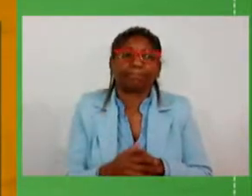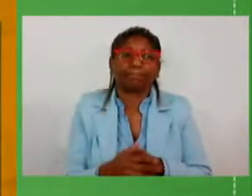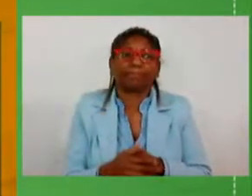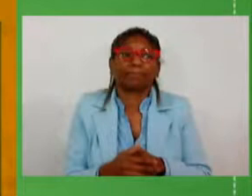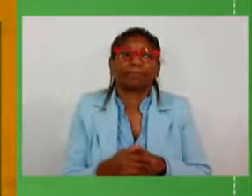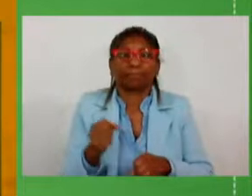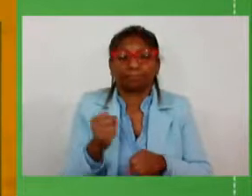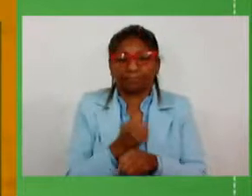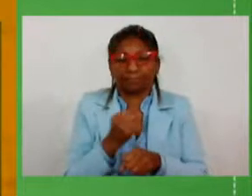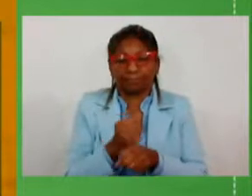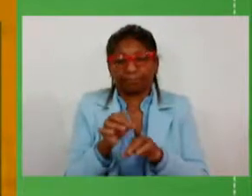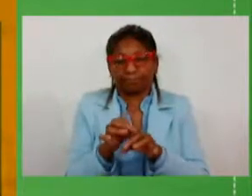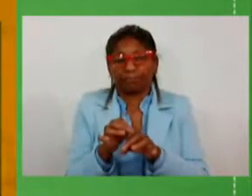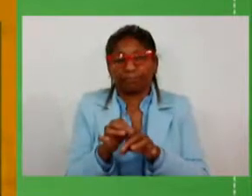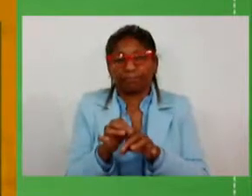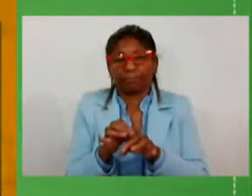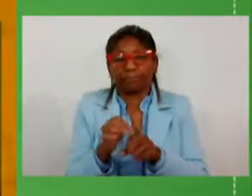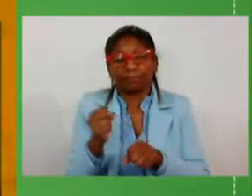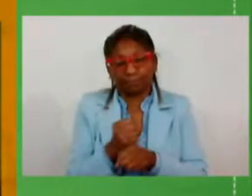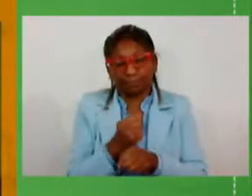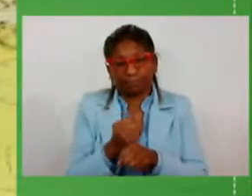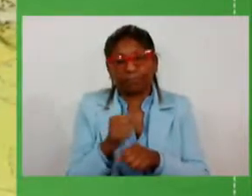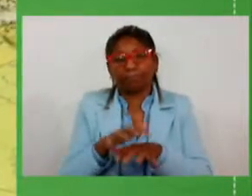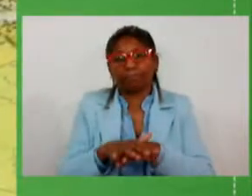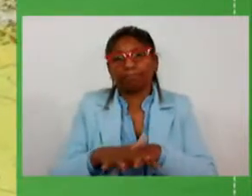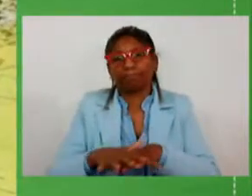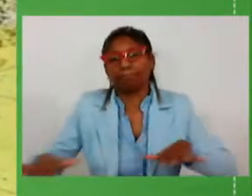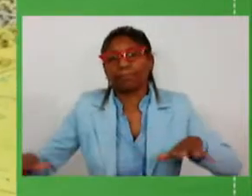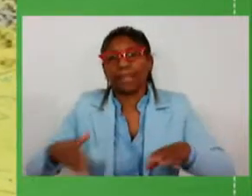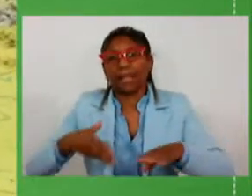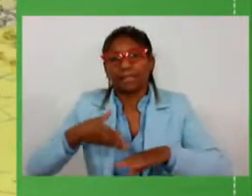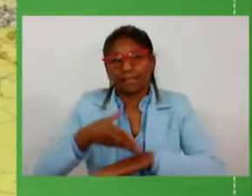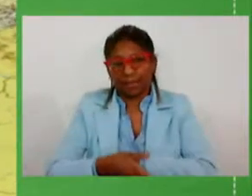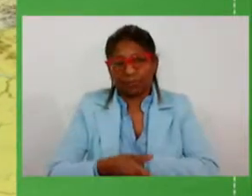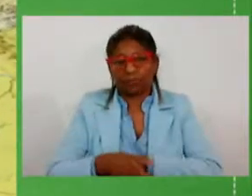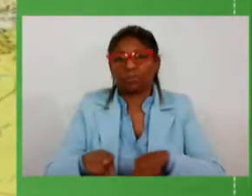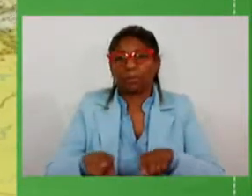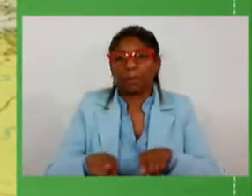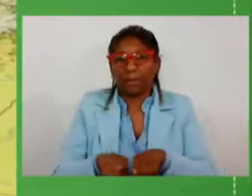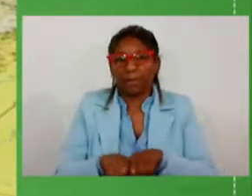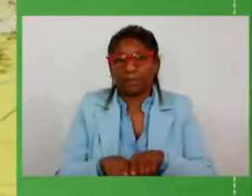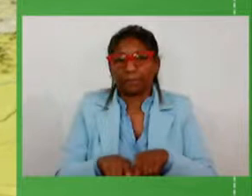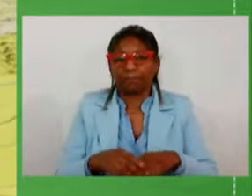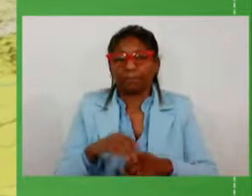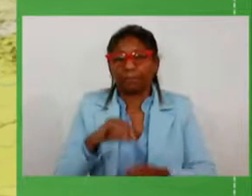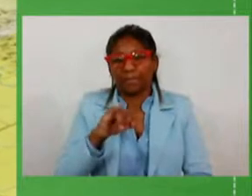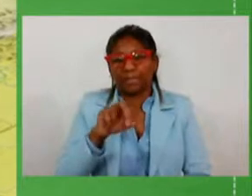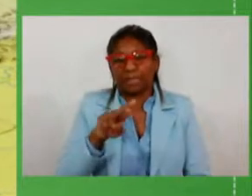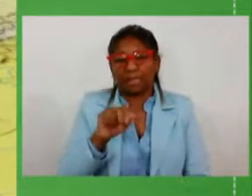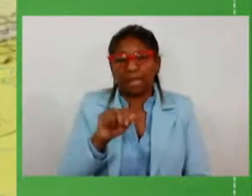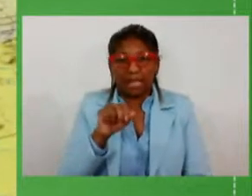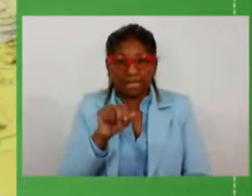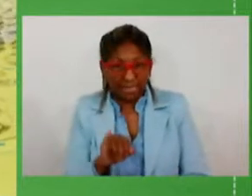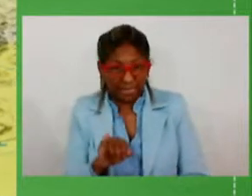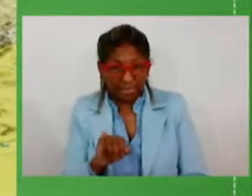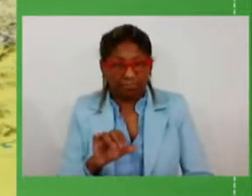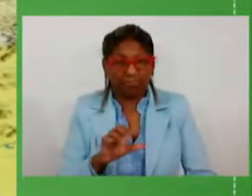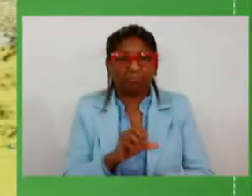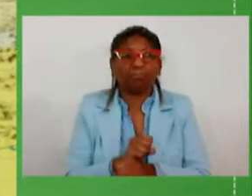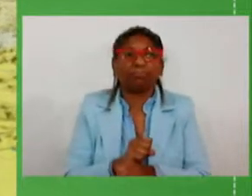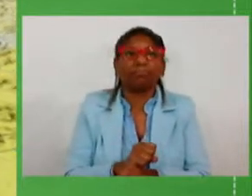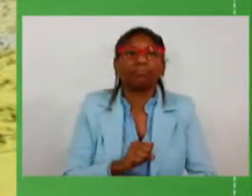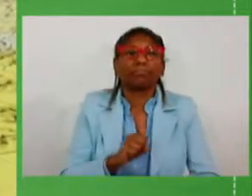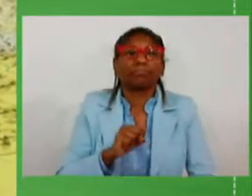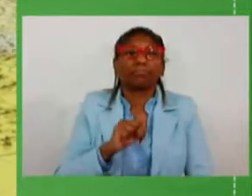projetos de pavimentação de acessos a Quevedos e Jari totalizando 1 milhão e 300 mil reais nos